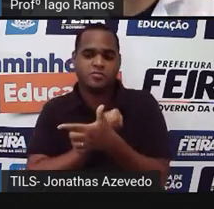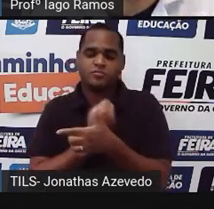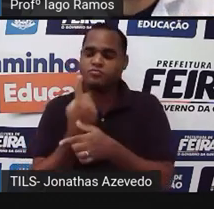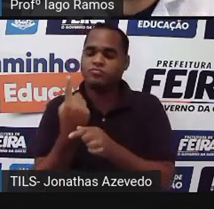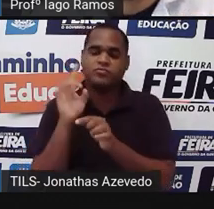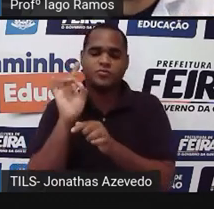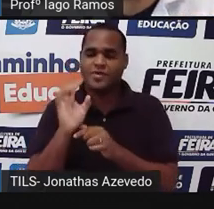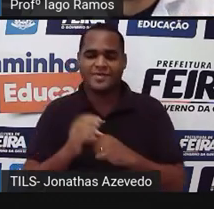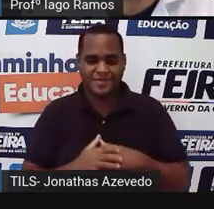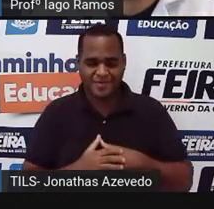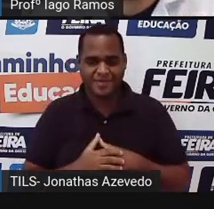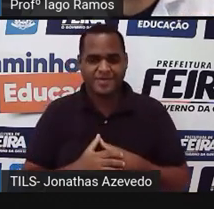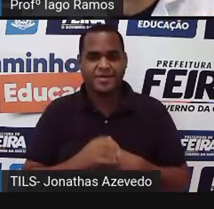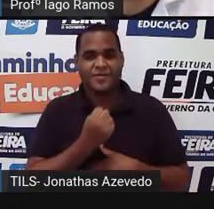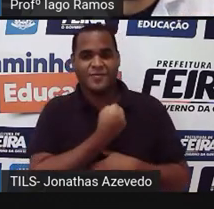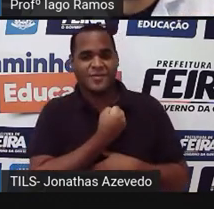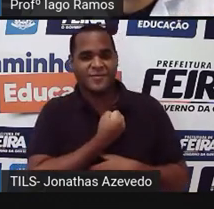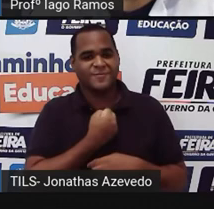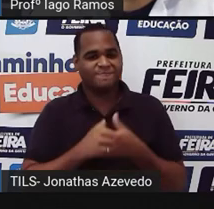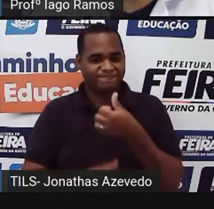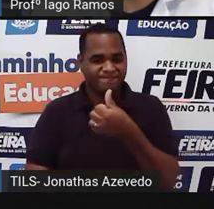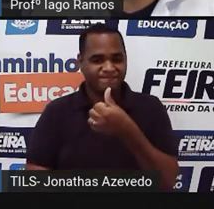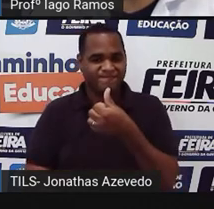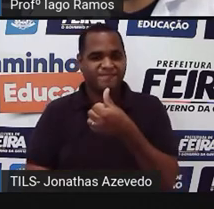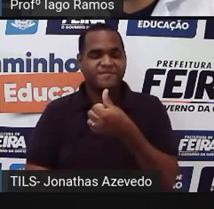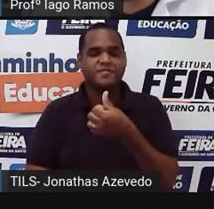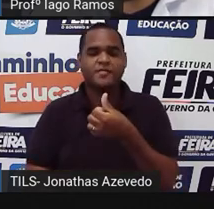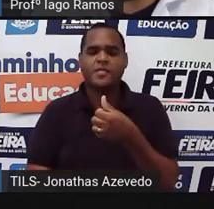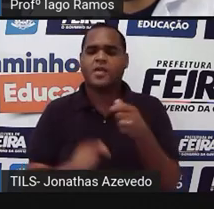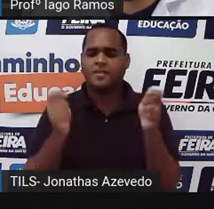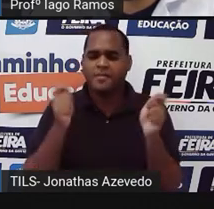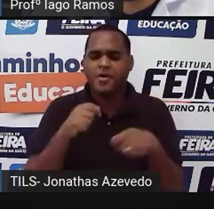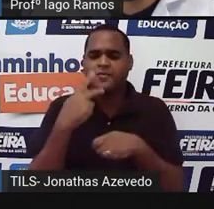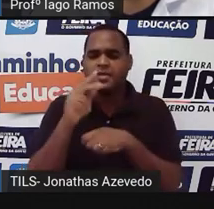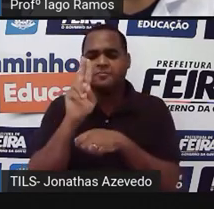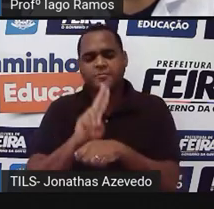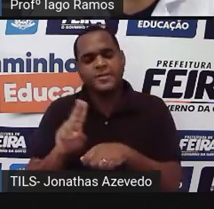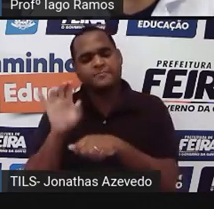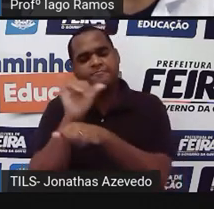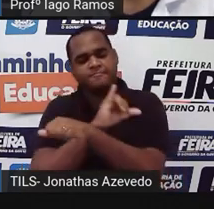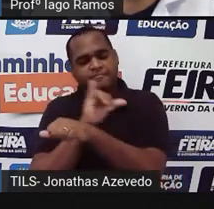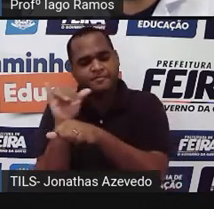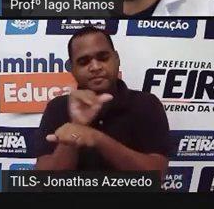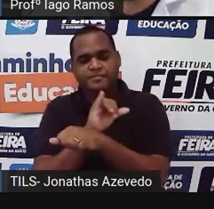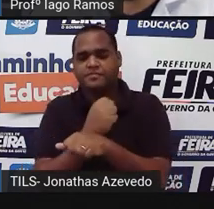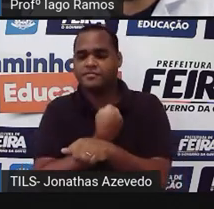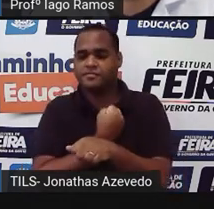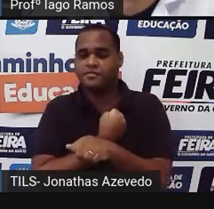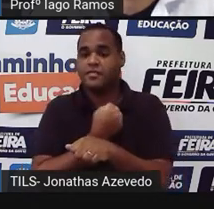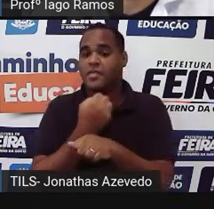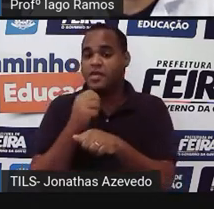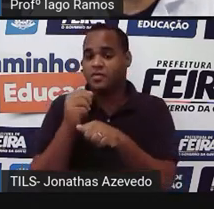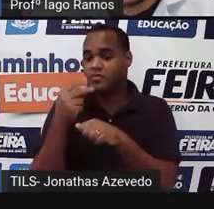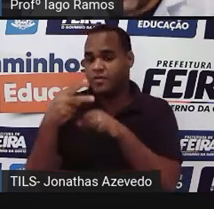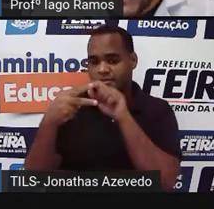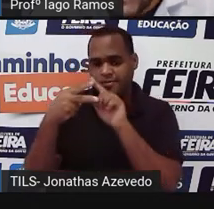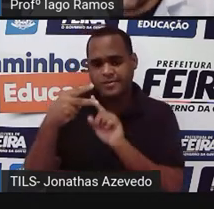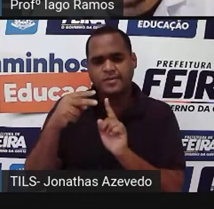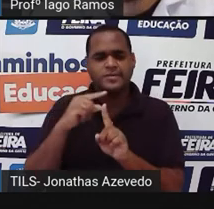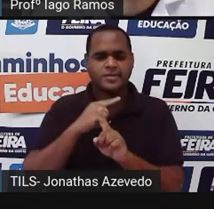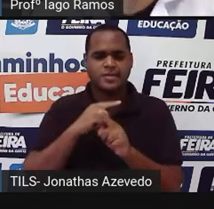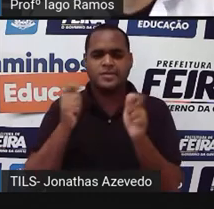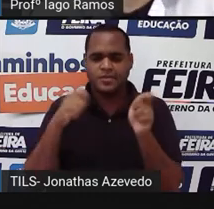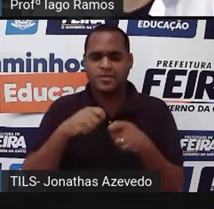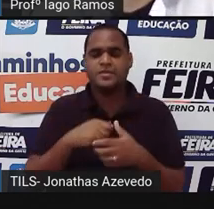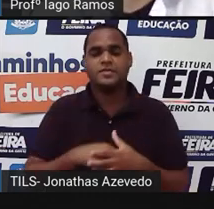tá? que é o número seis dá pra usar essa estratégia quando aqui no divisor é dois algarismos até dar